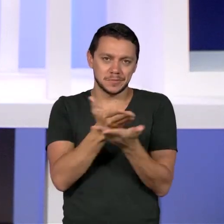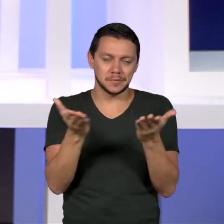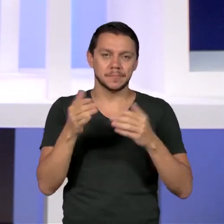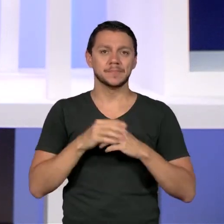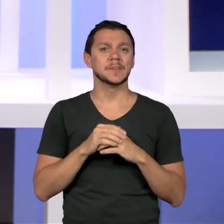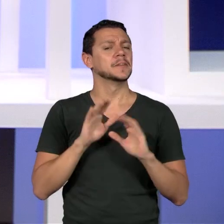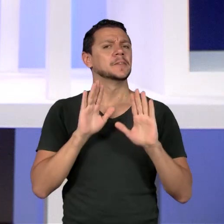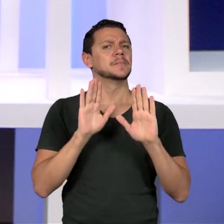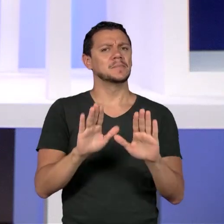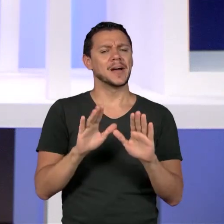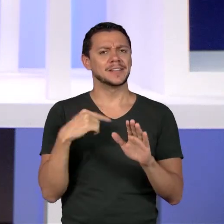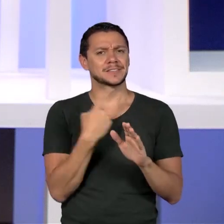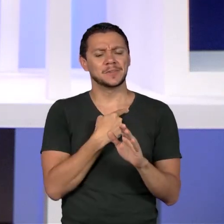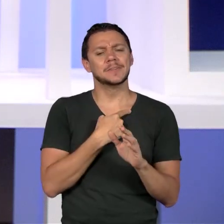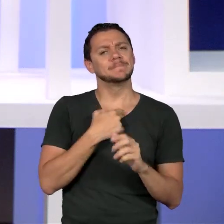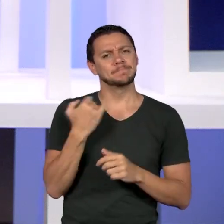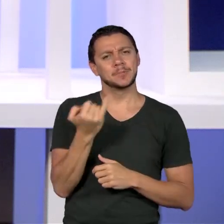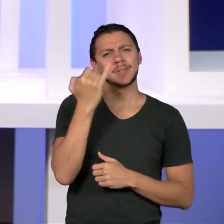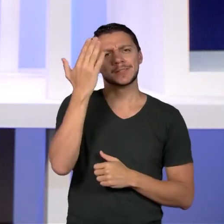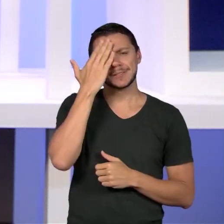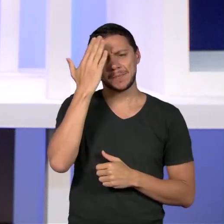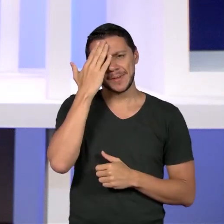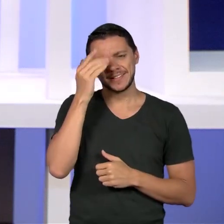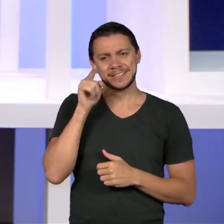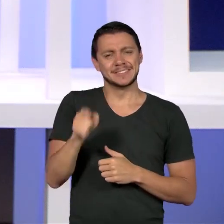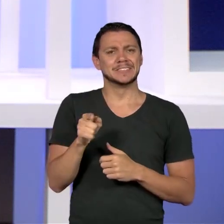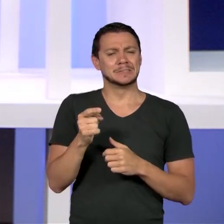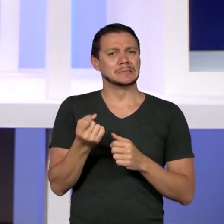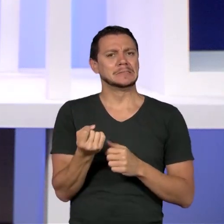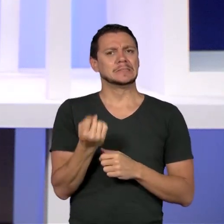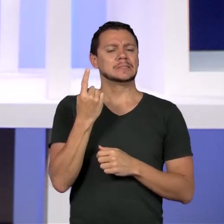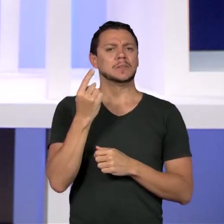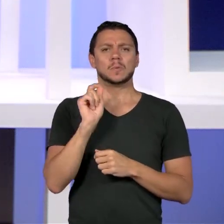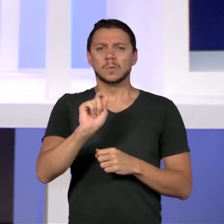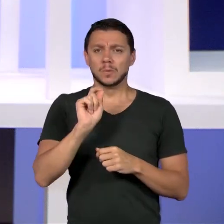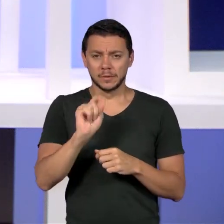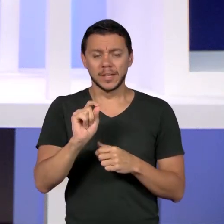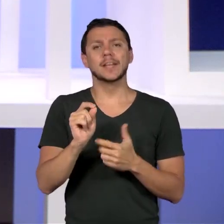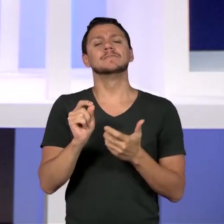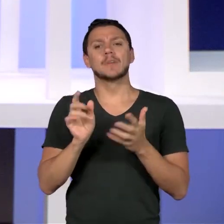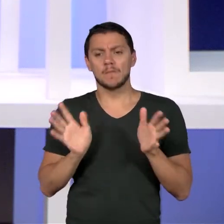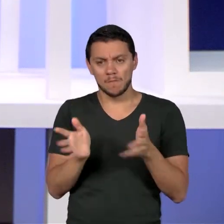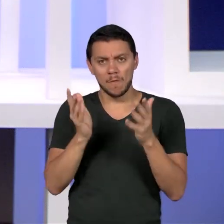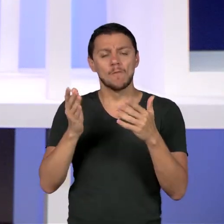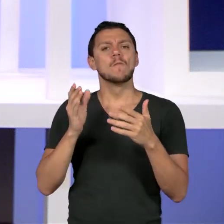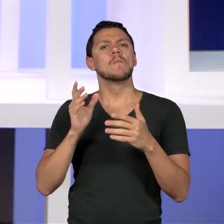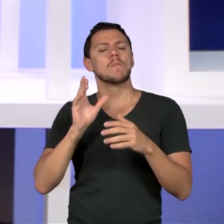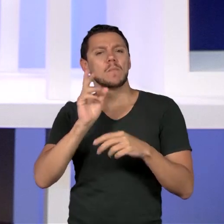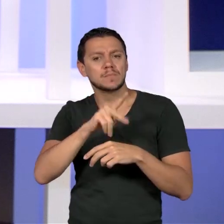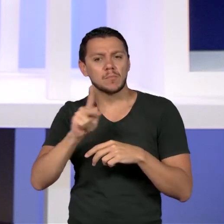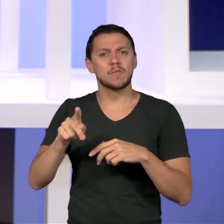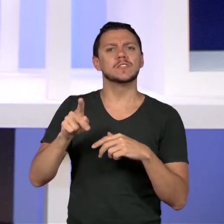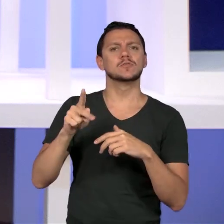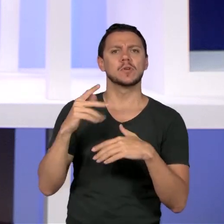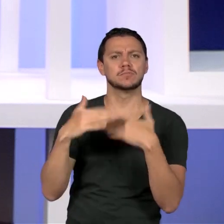contradição o fato de hoje a formação de professores estar muito focada